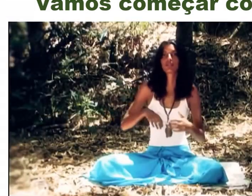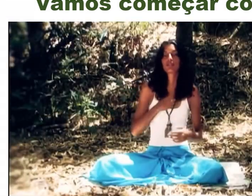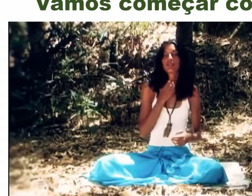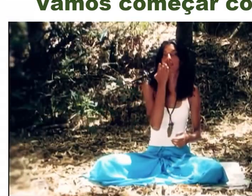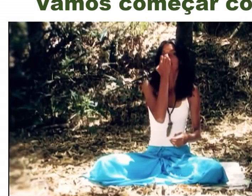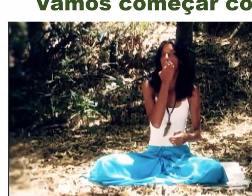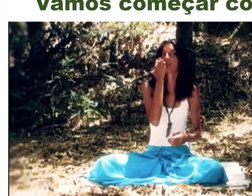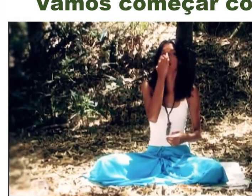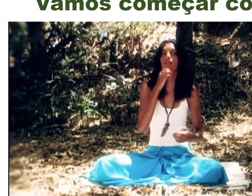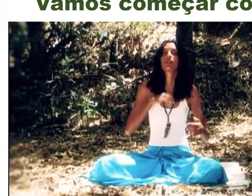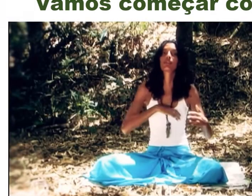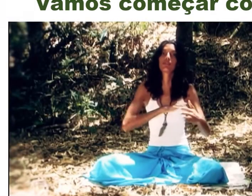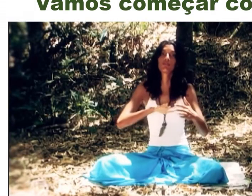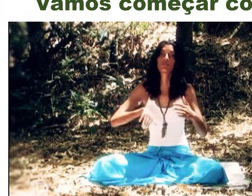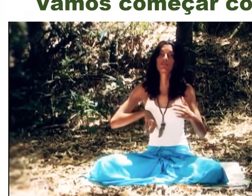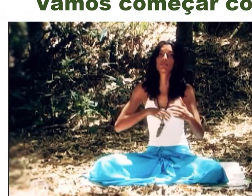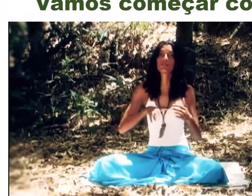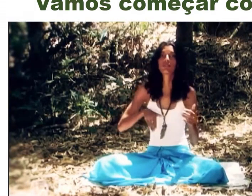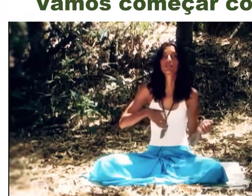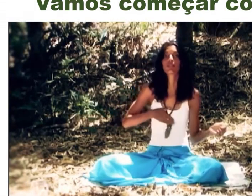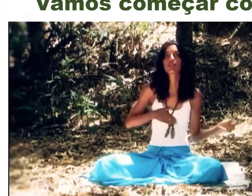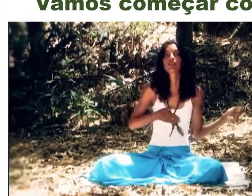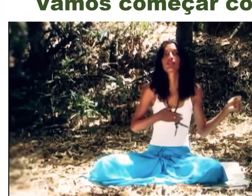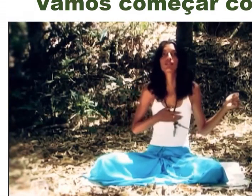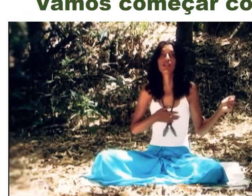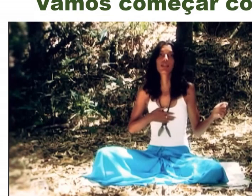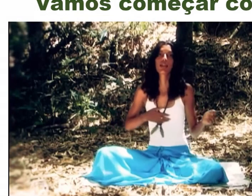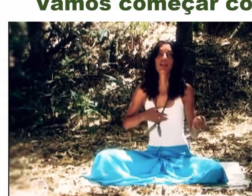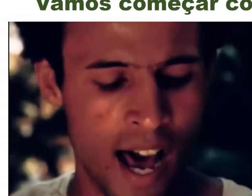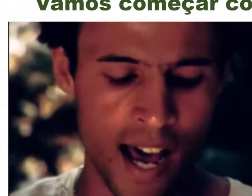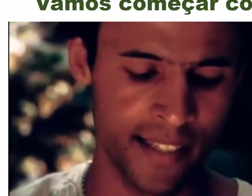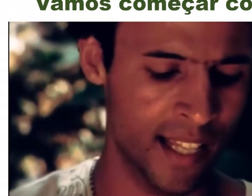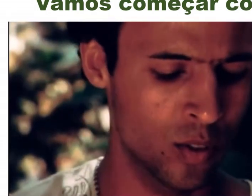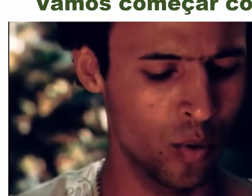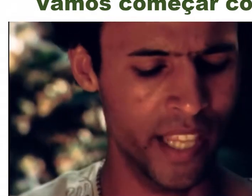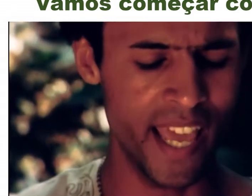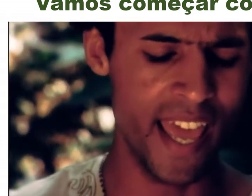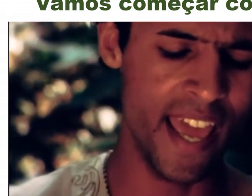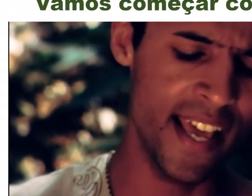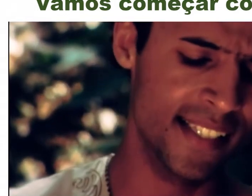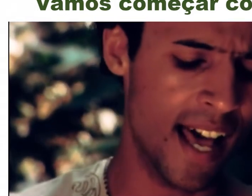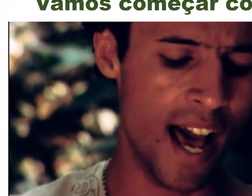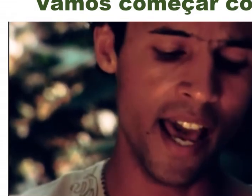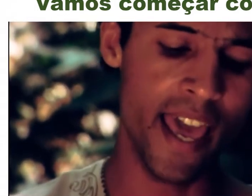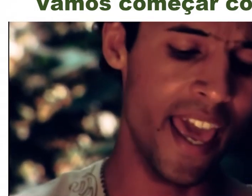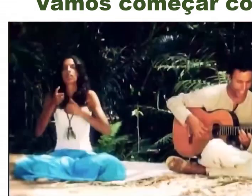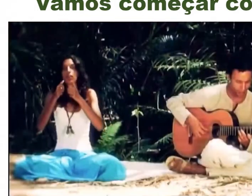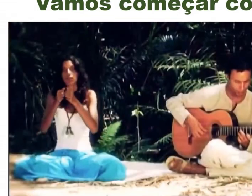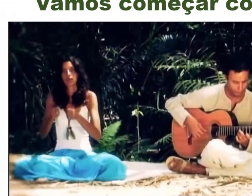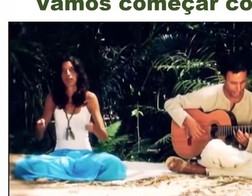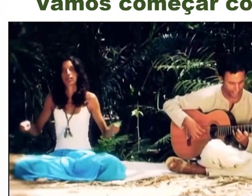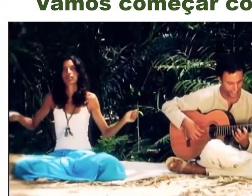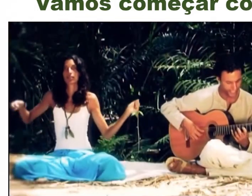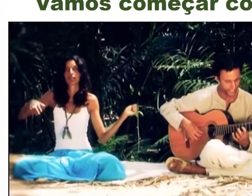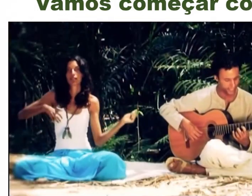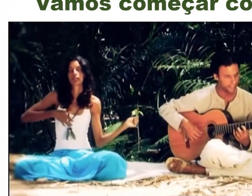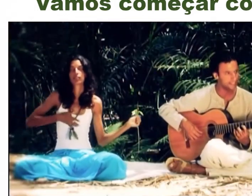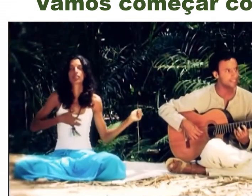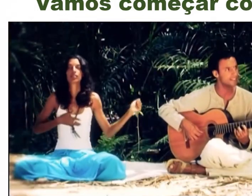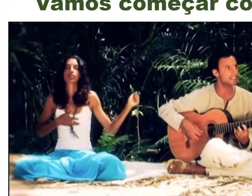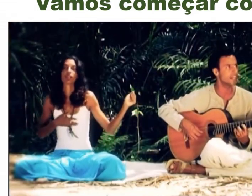canta E tudo dança A natureza é uma